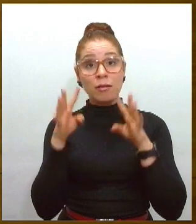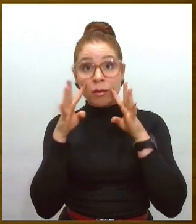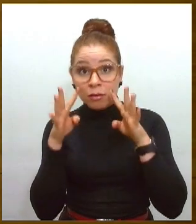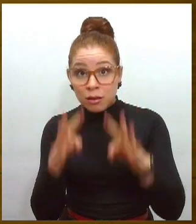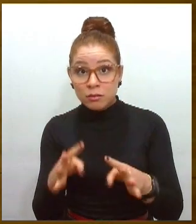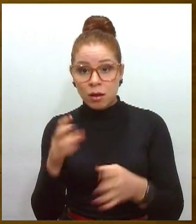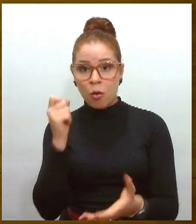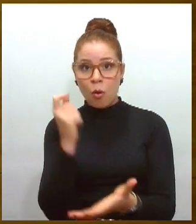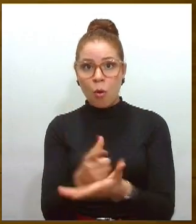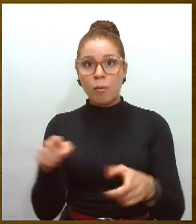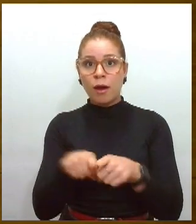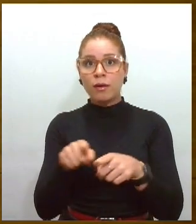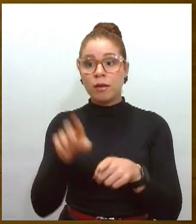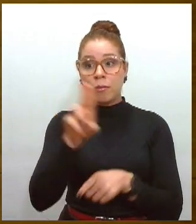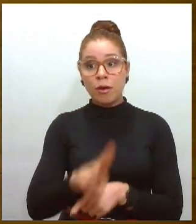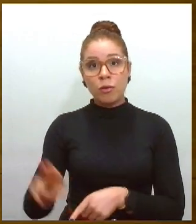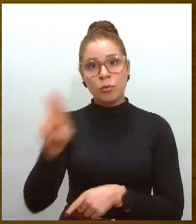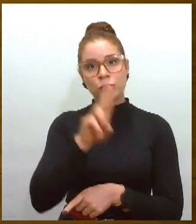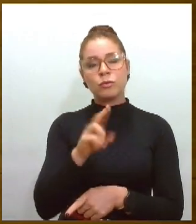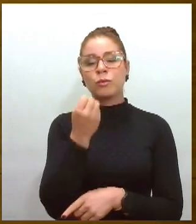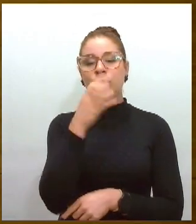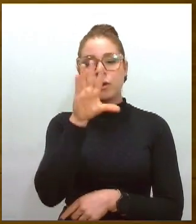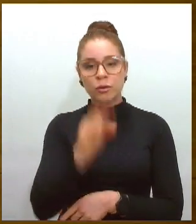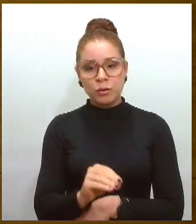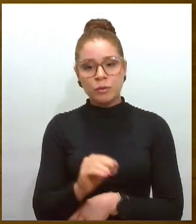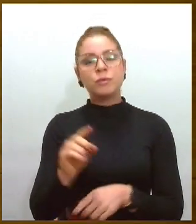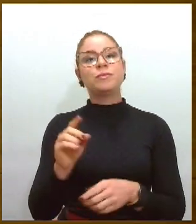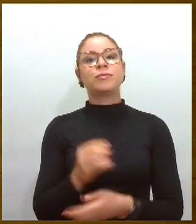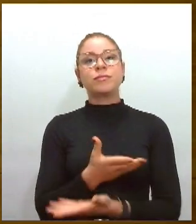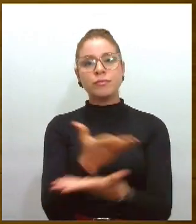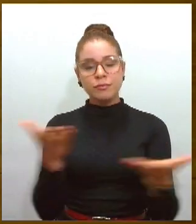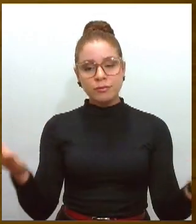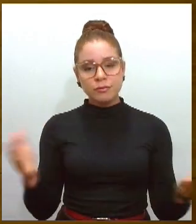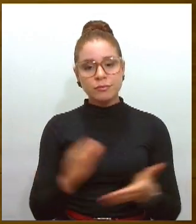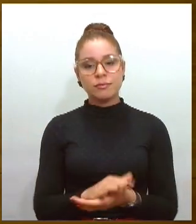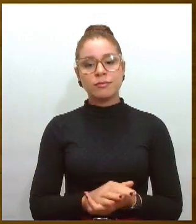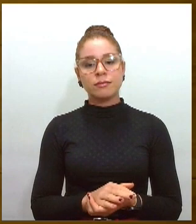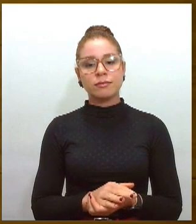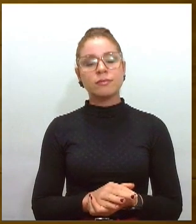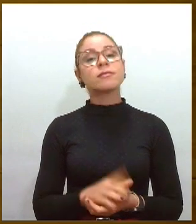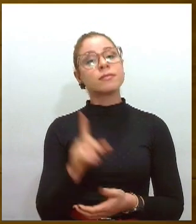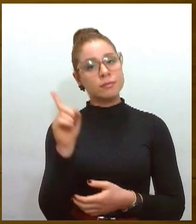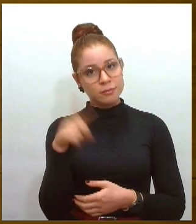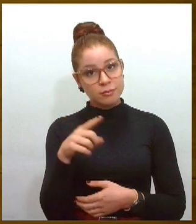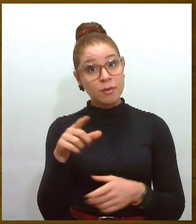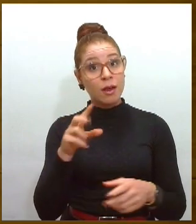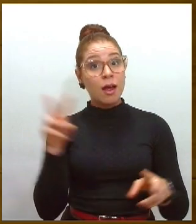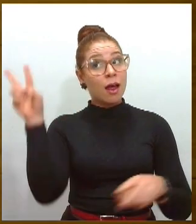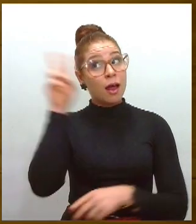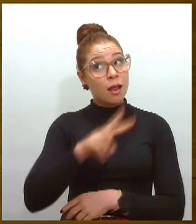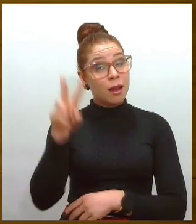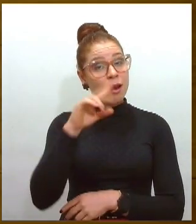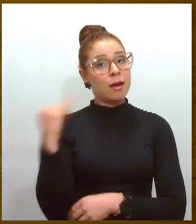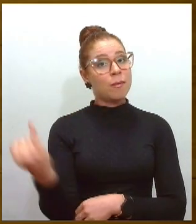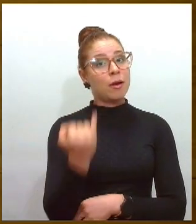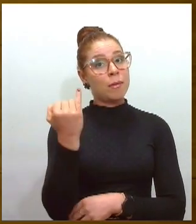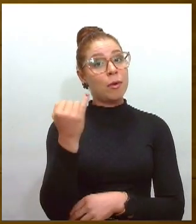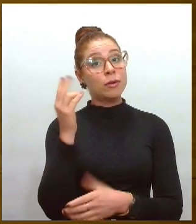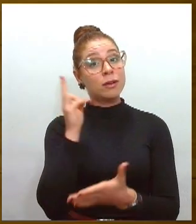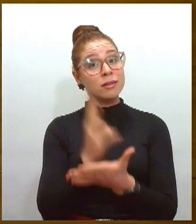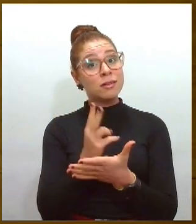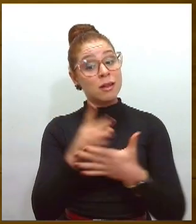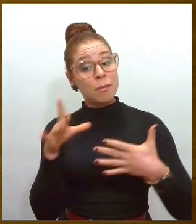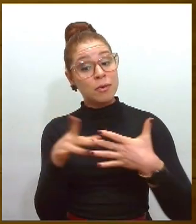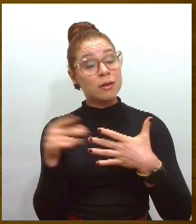não isso? Muito boa noite. Boa noite, boa noite a todos. Muito bem, esse lembrete é importante ser frisado que nem